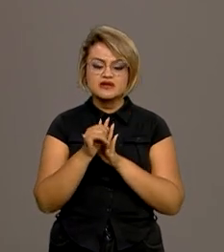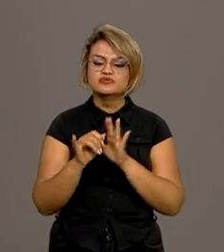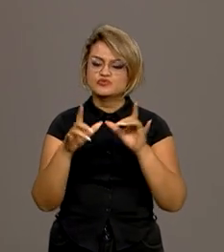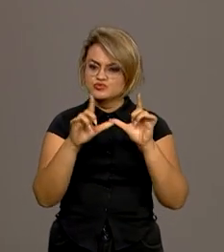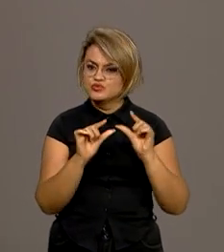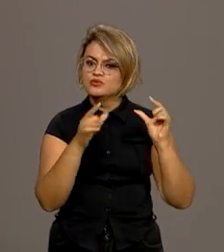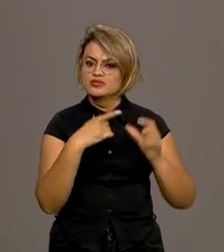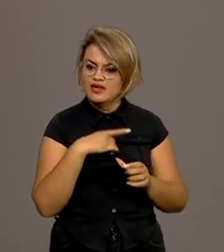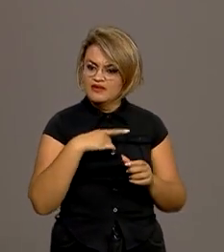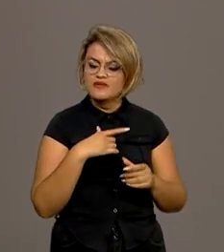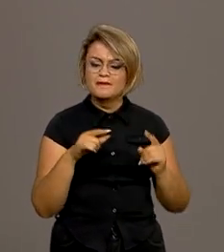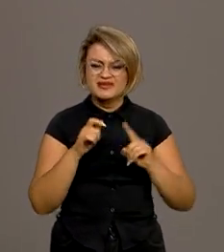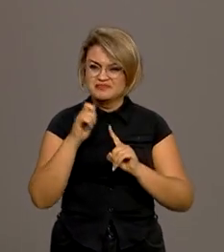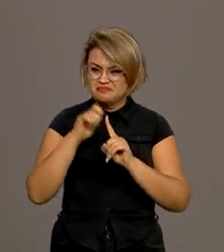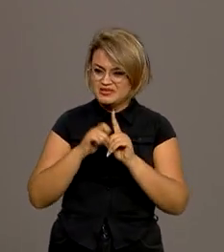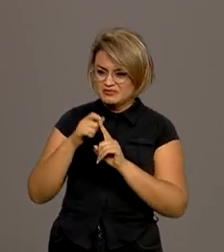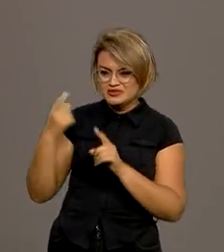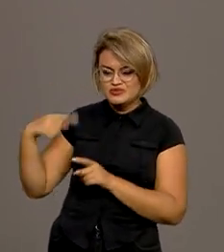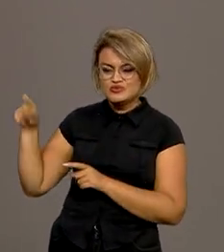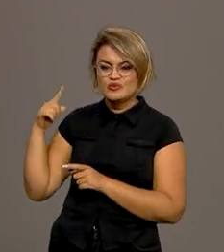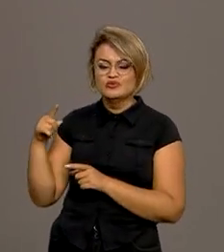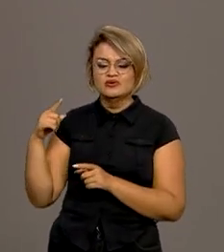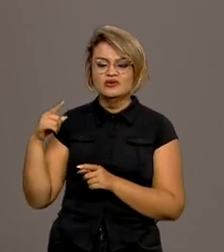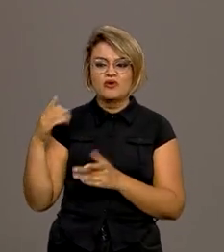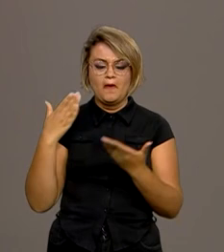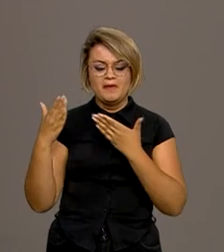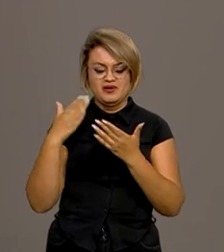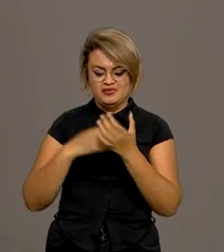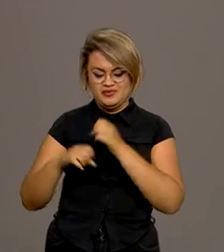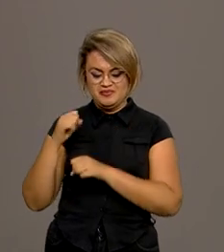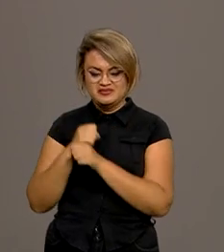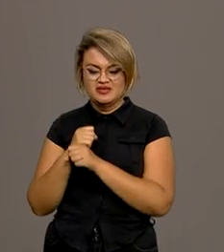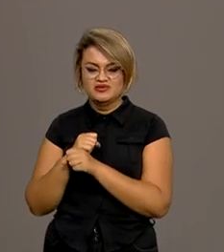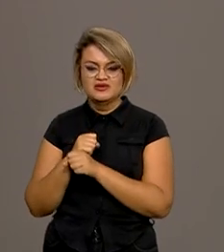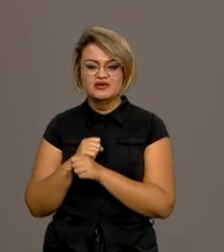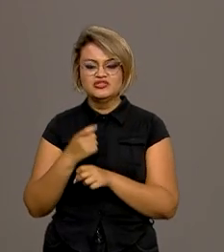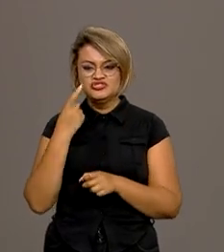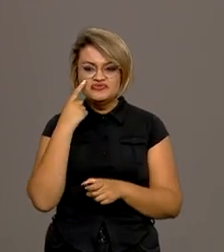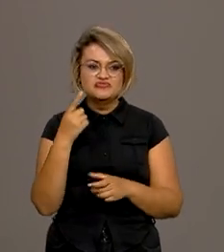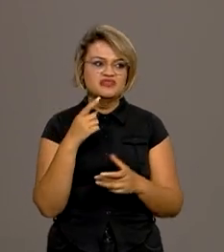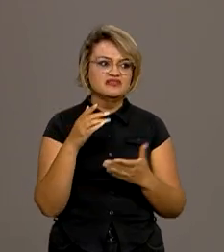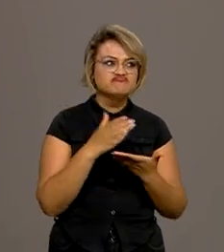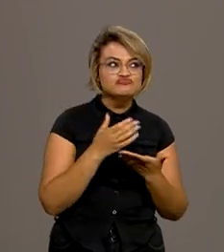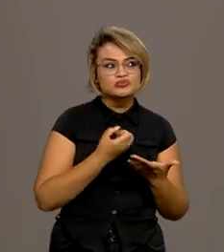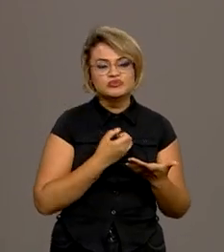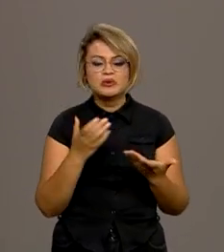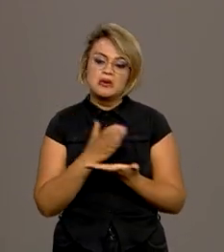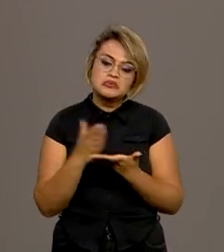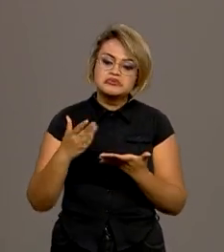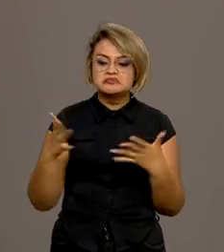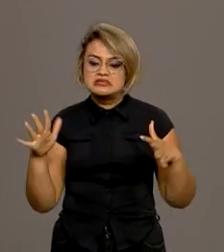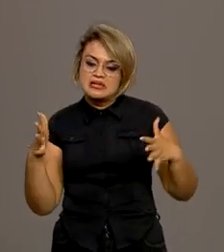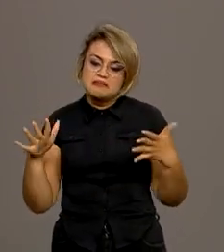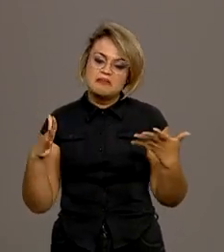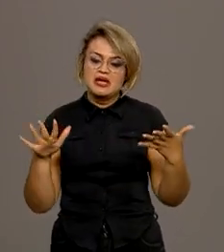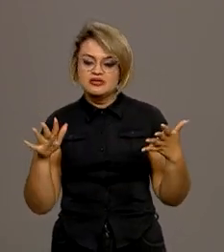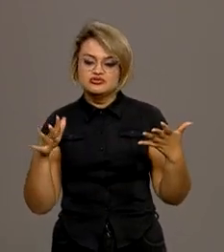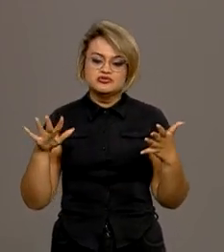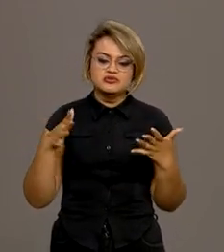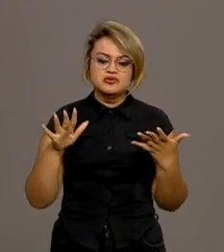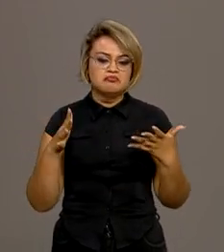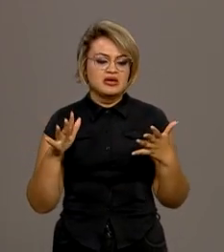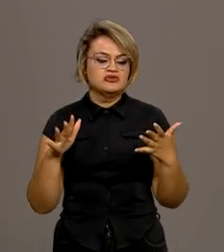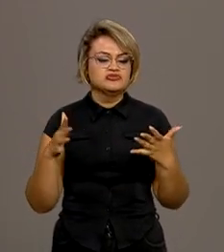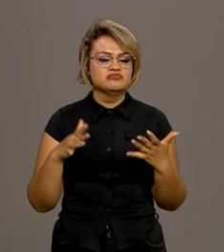queda, embora esses meses, em função da deflação do ano passado, está apresentando um certo número, mas dentro do esperado, devemos